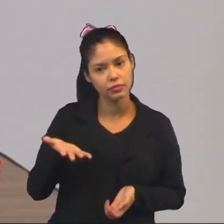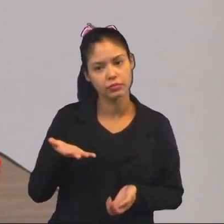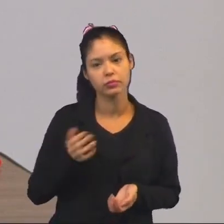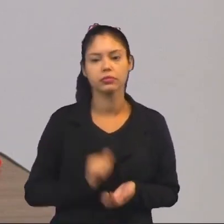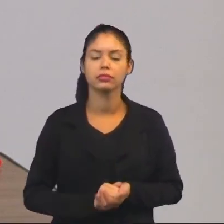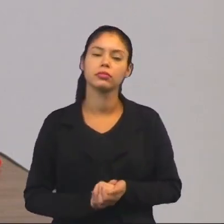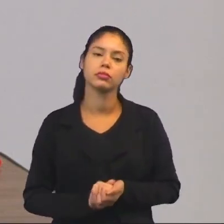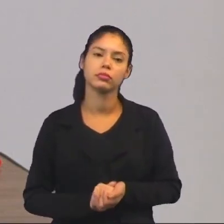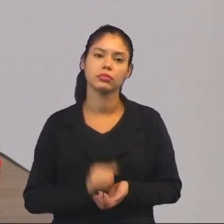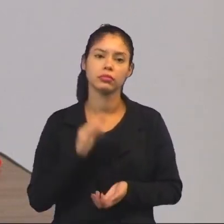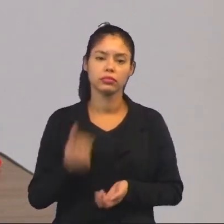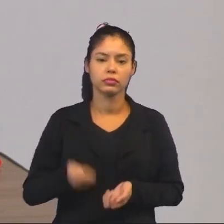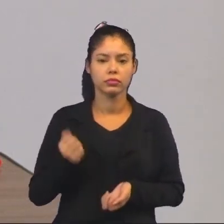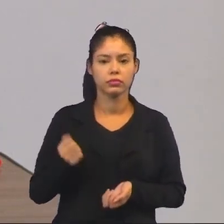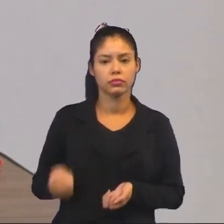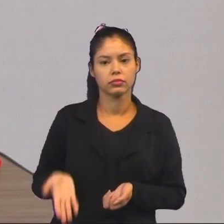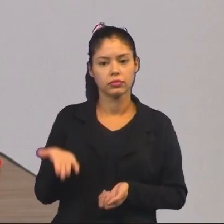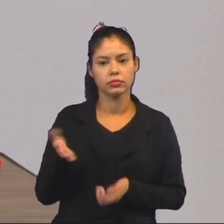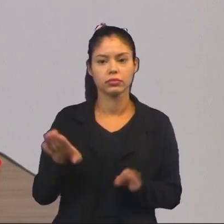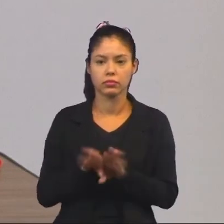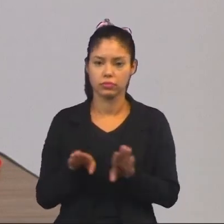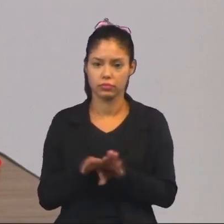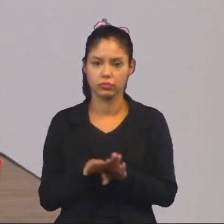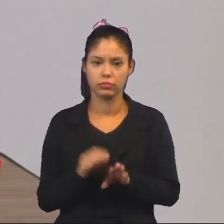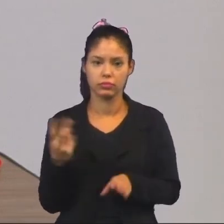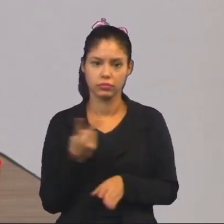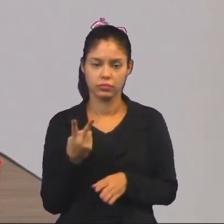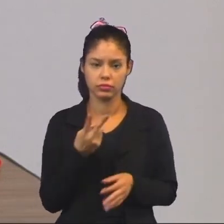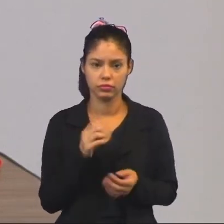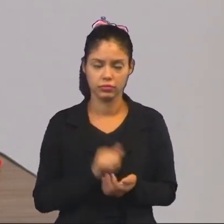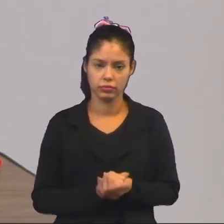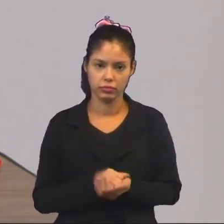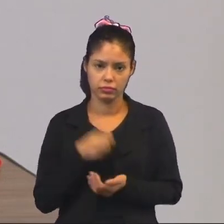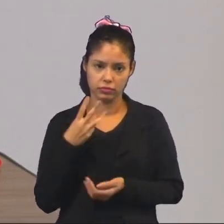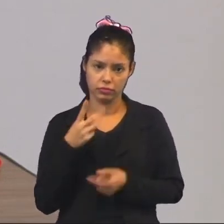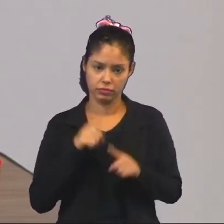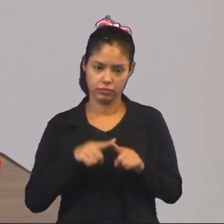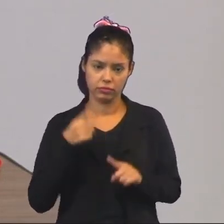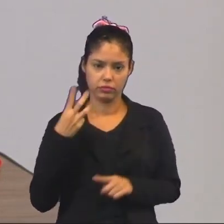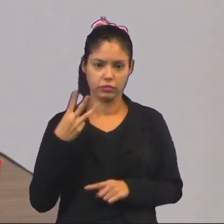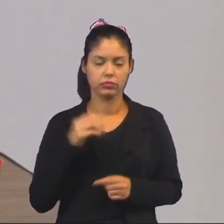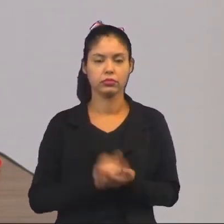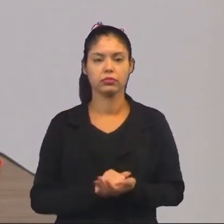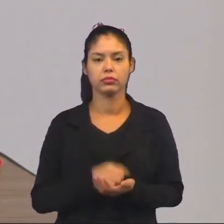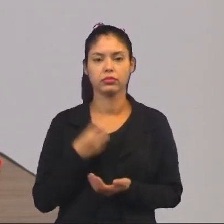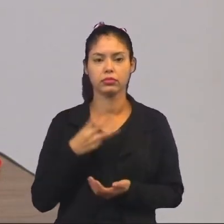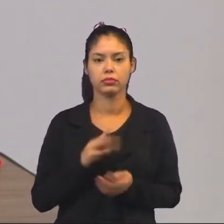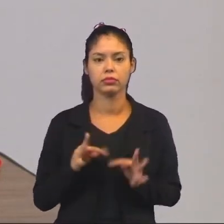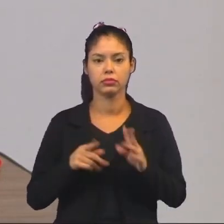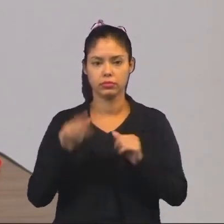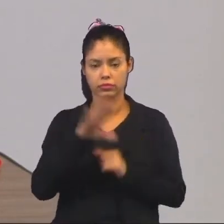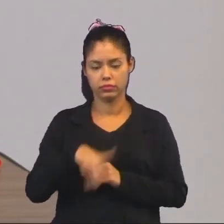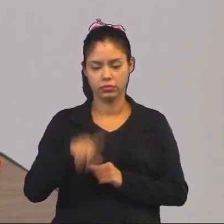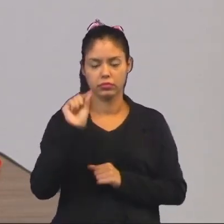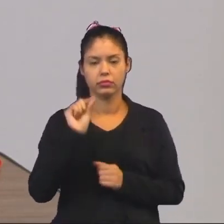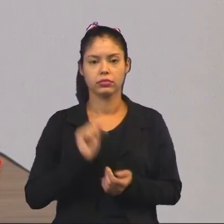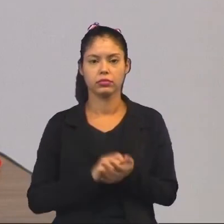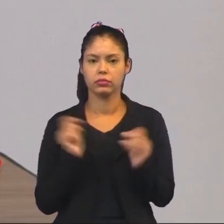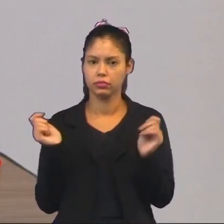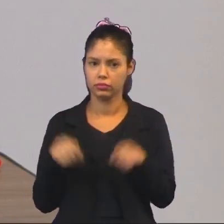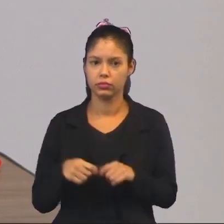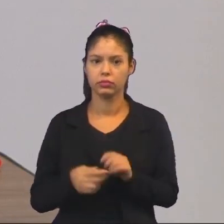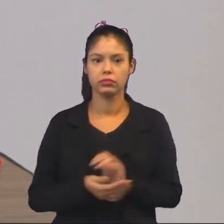seis possibilidades do dado, nós multiplicamos. Duas vezes seis, vai dar três. Então, nós temos aí todas essas chances de